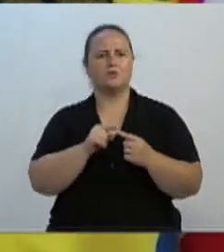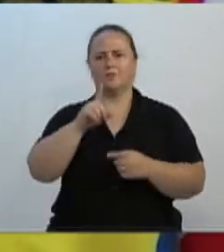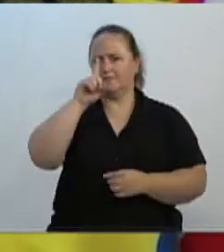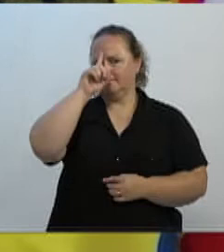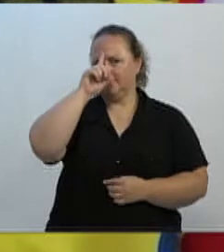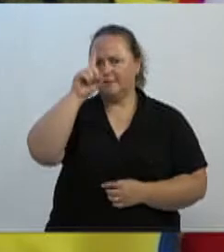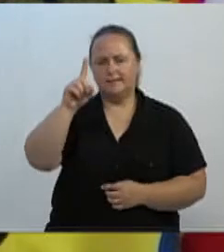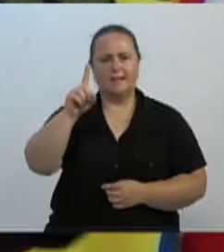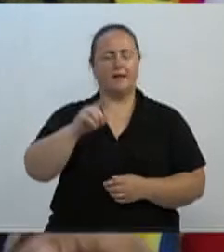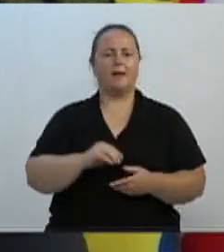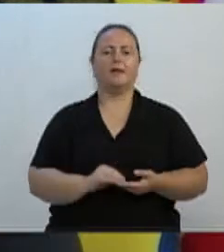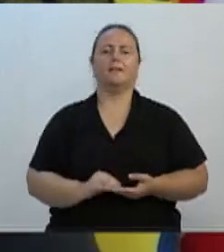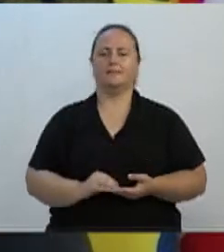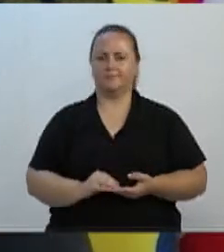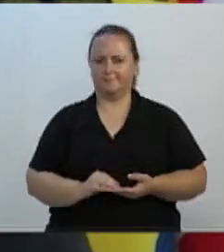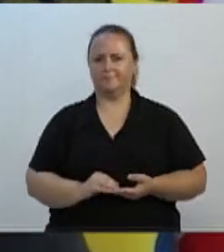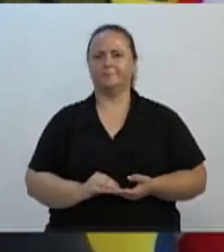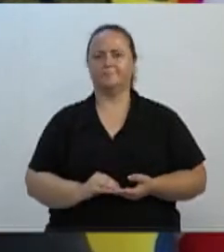vocês,